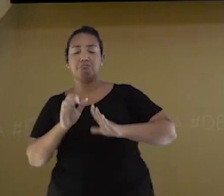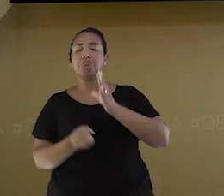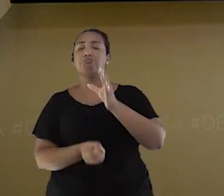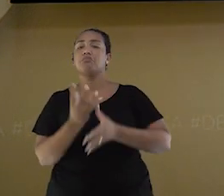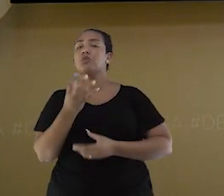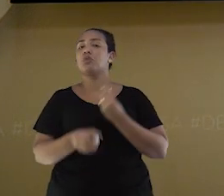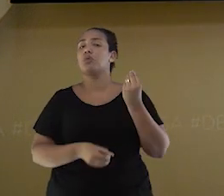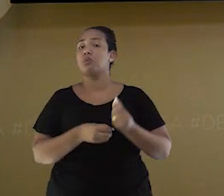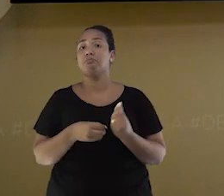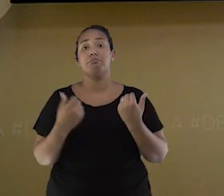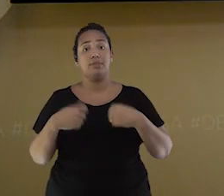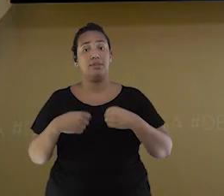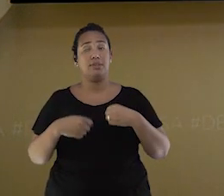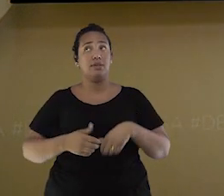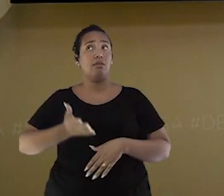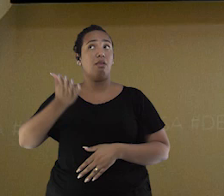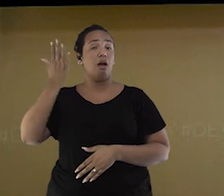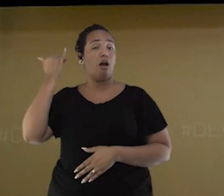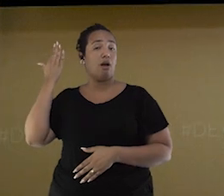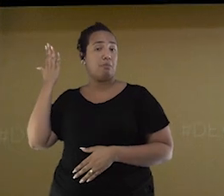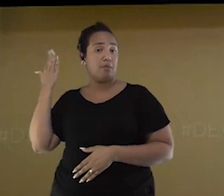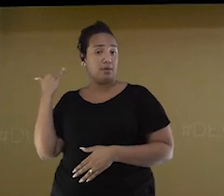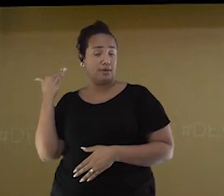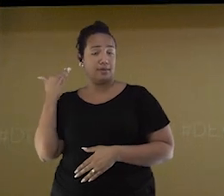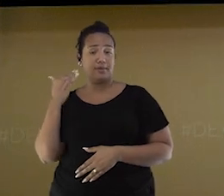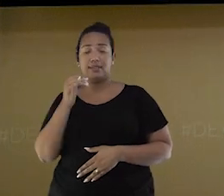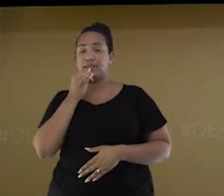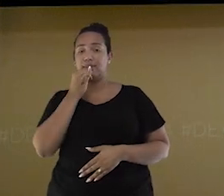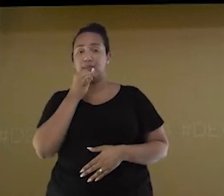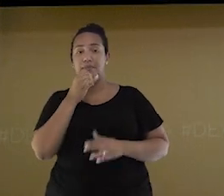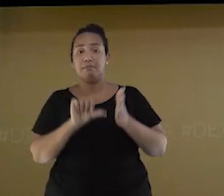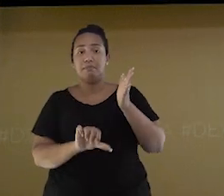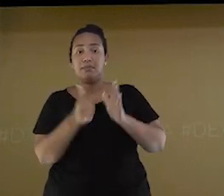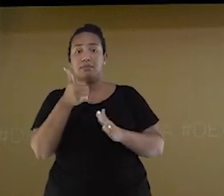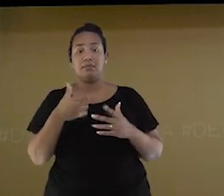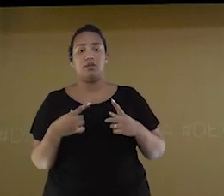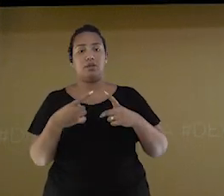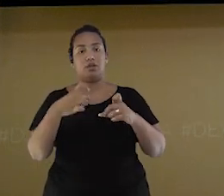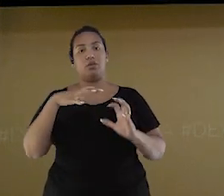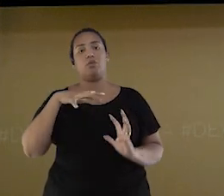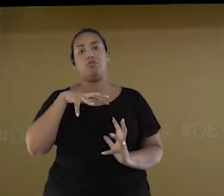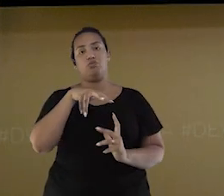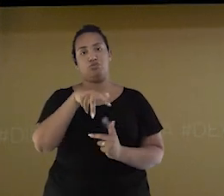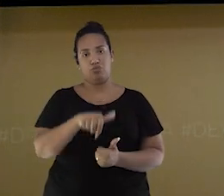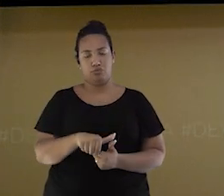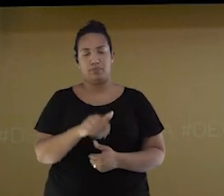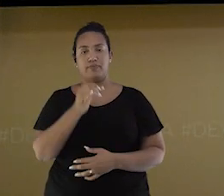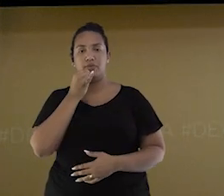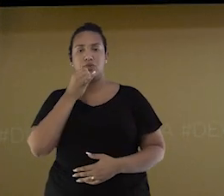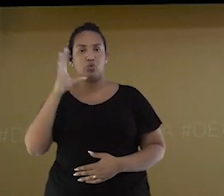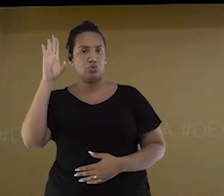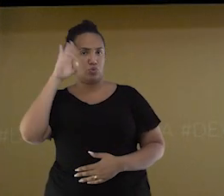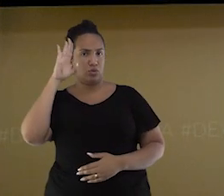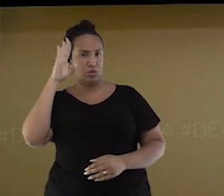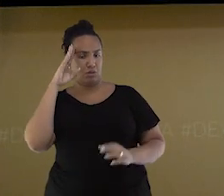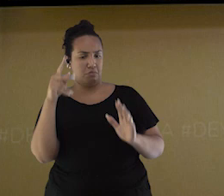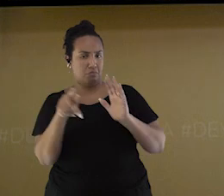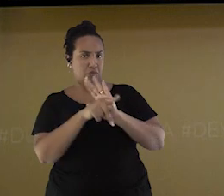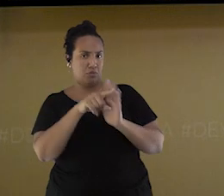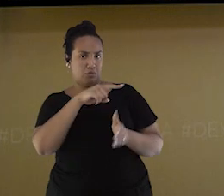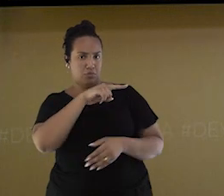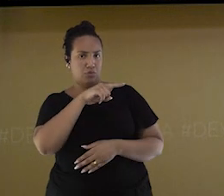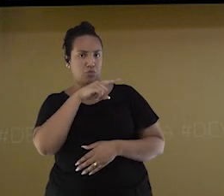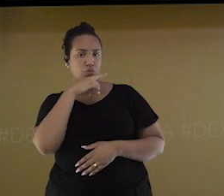Primeira Guerra Mundial. Foram soldados russos que criaram esse jogo. Eles usavam